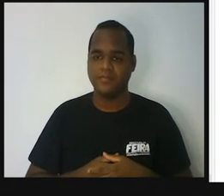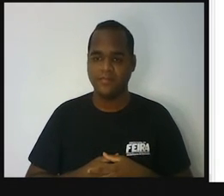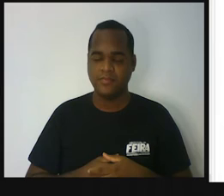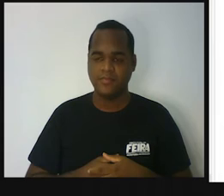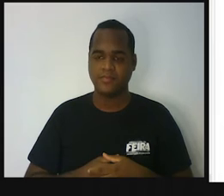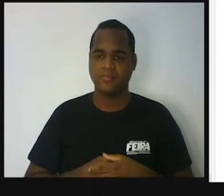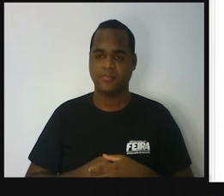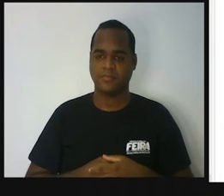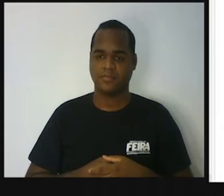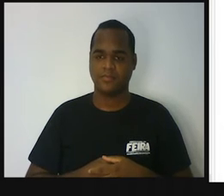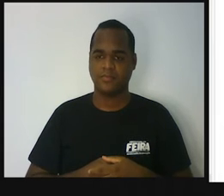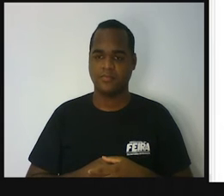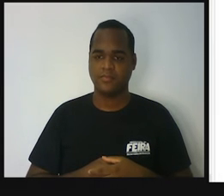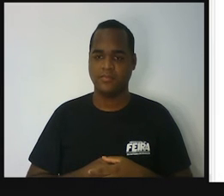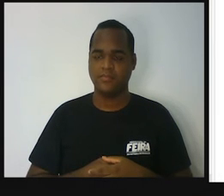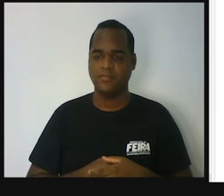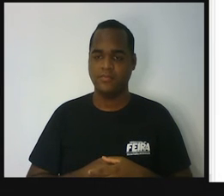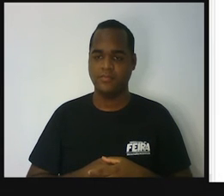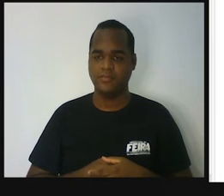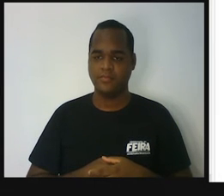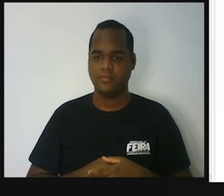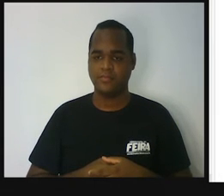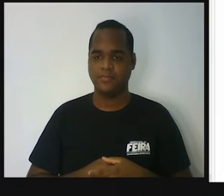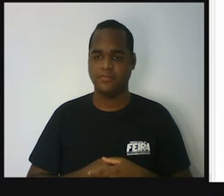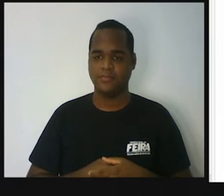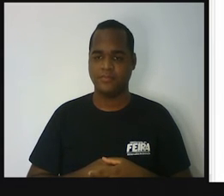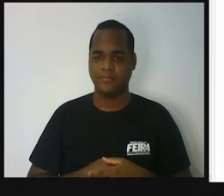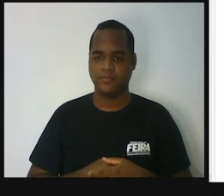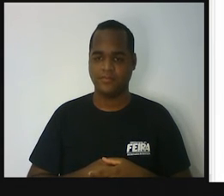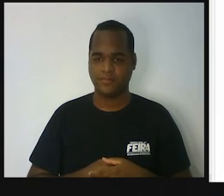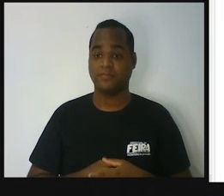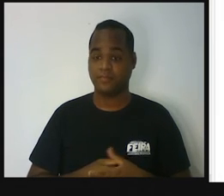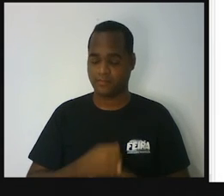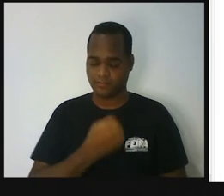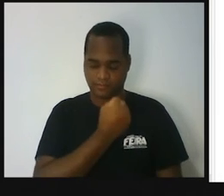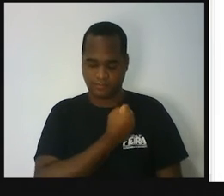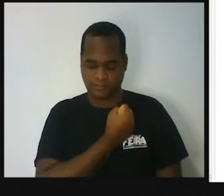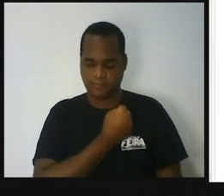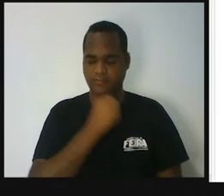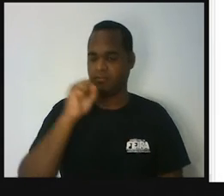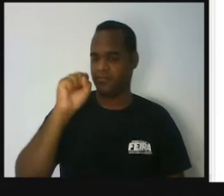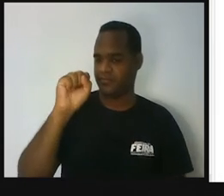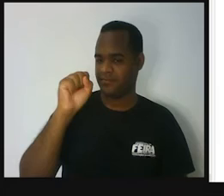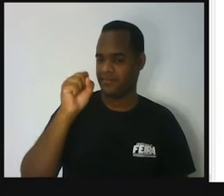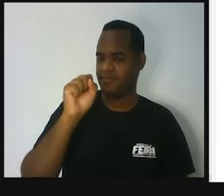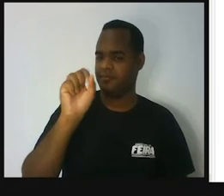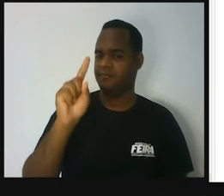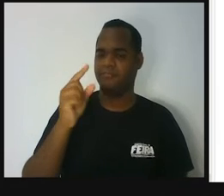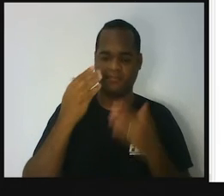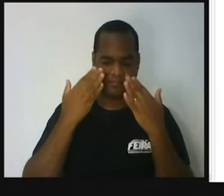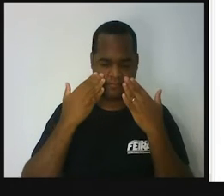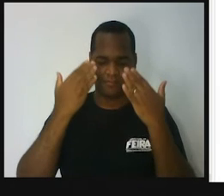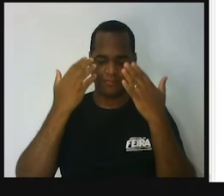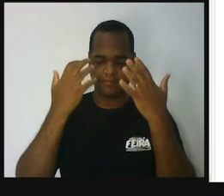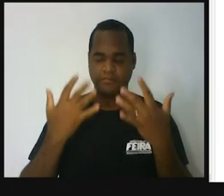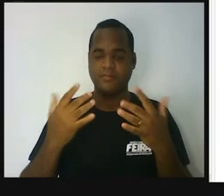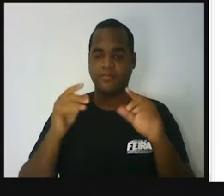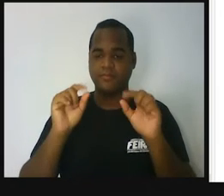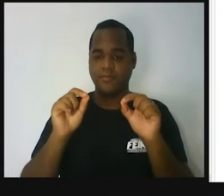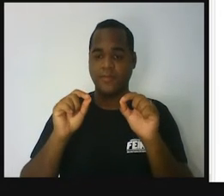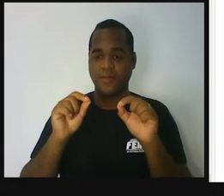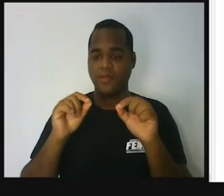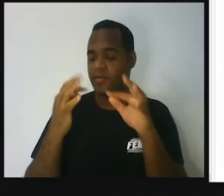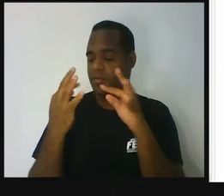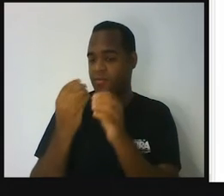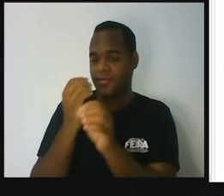Ó. Esse número oito representa o total